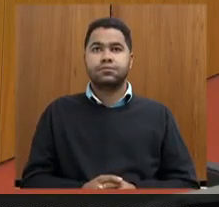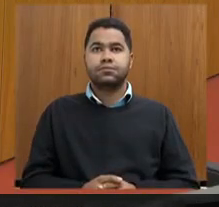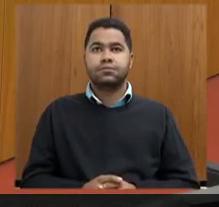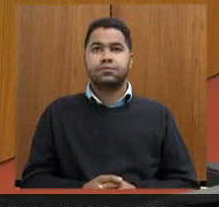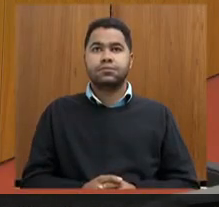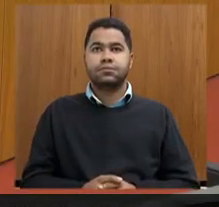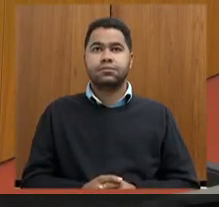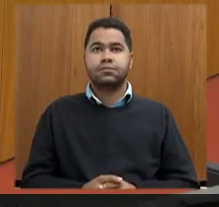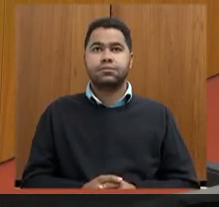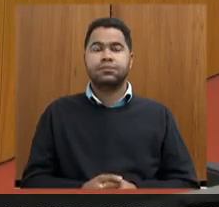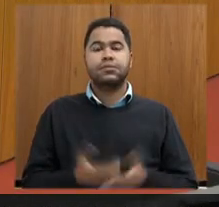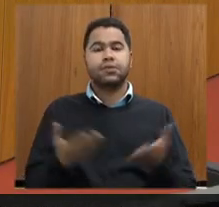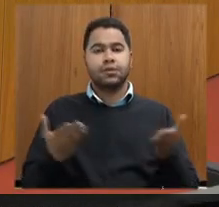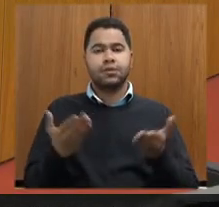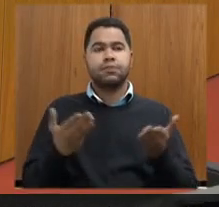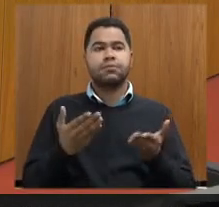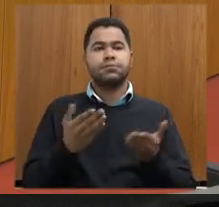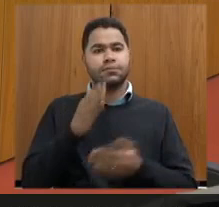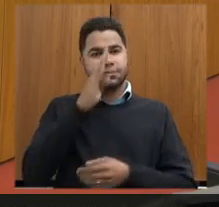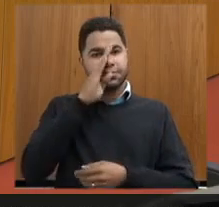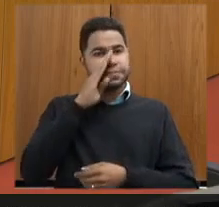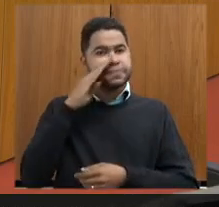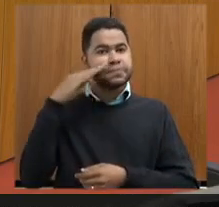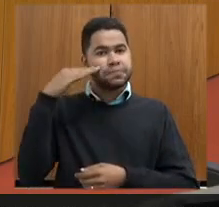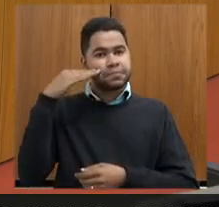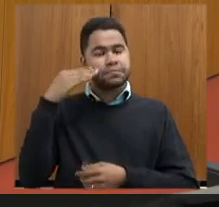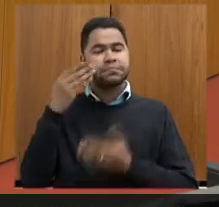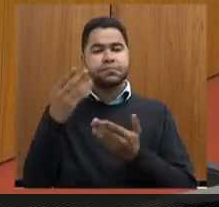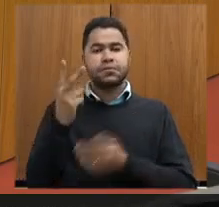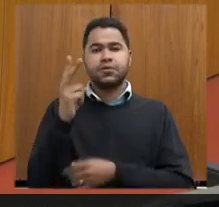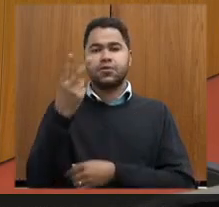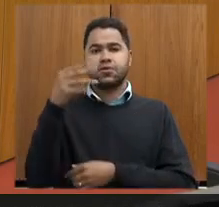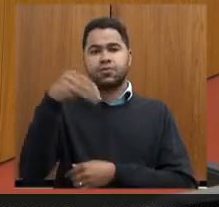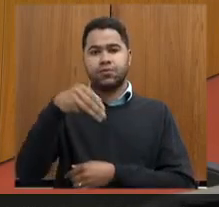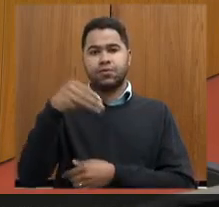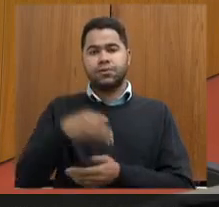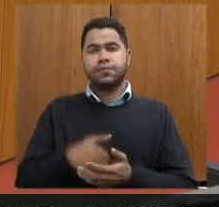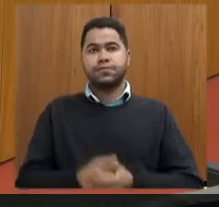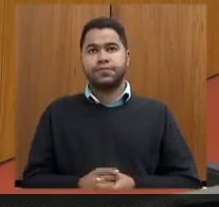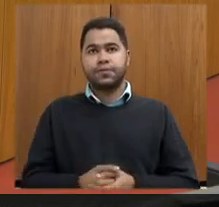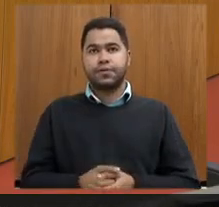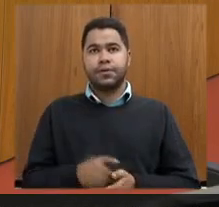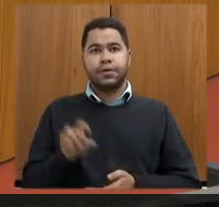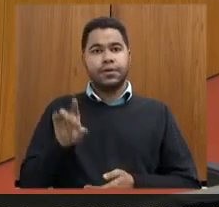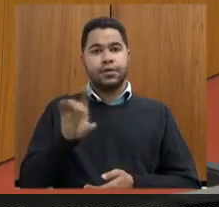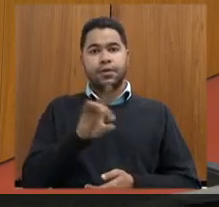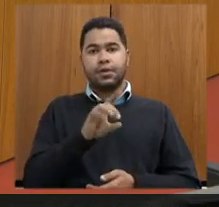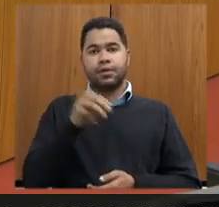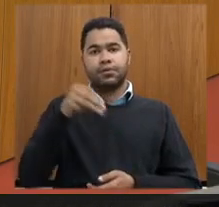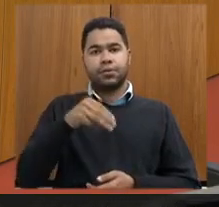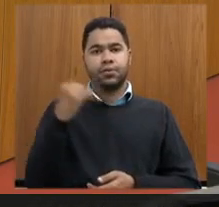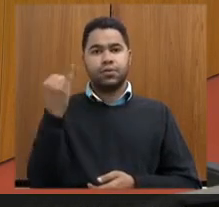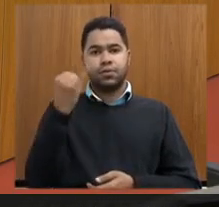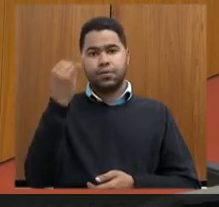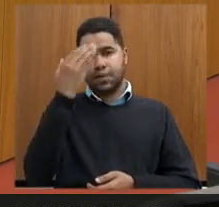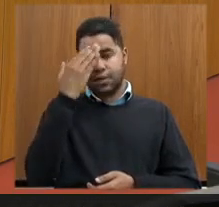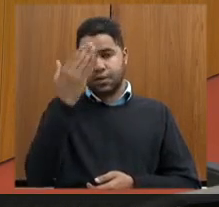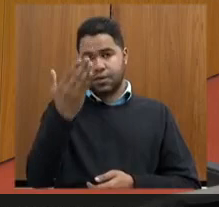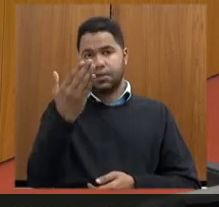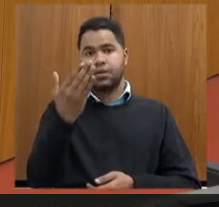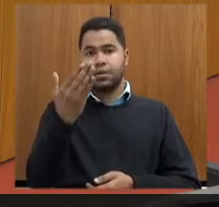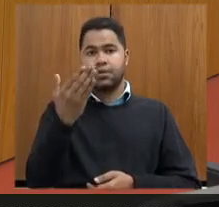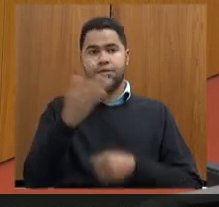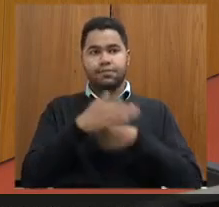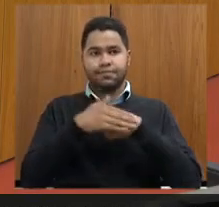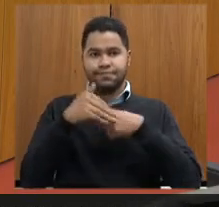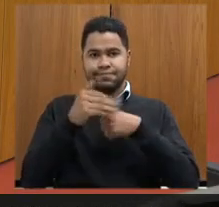eu passo a palavra aqui à deputada Beatriz Serqueira por dois minutos cada minuto é importante presidente agradeço a sua